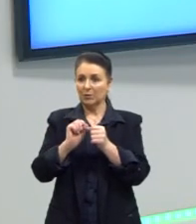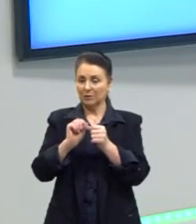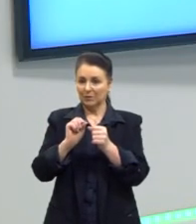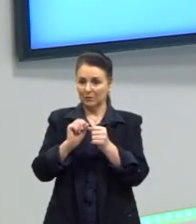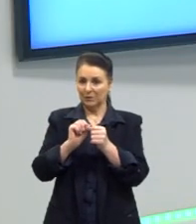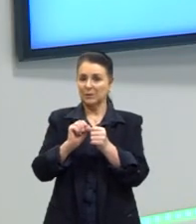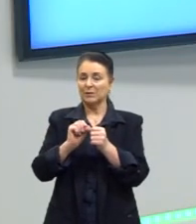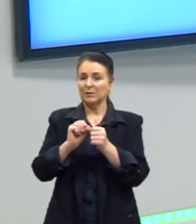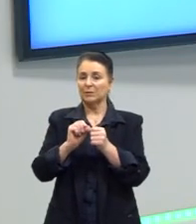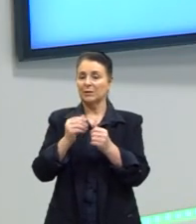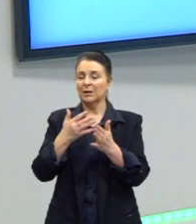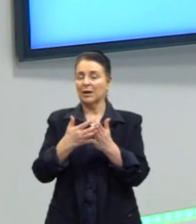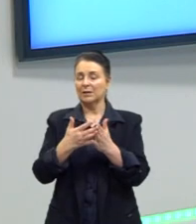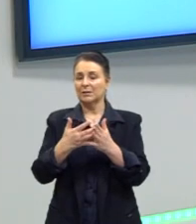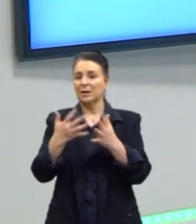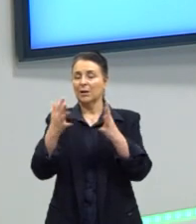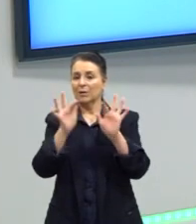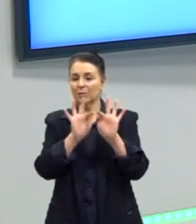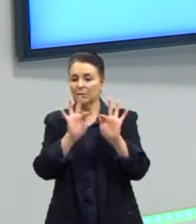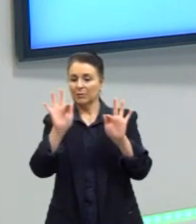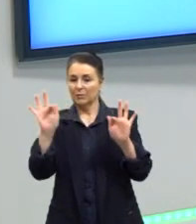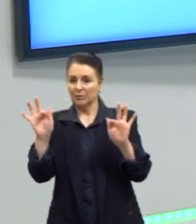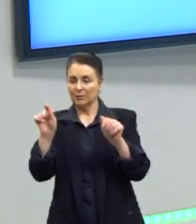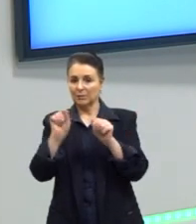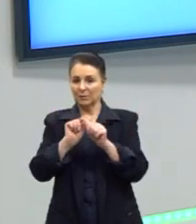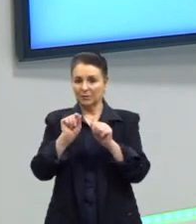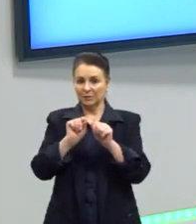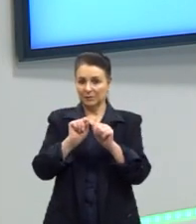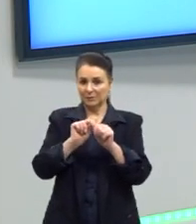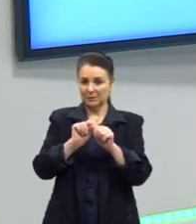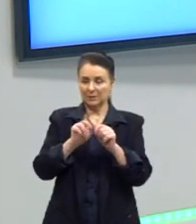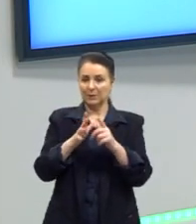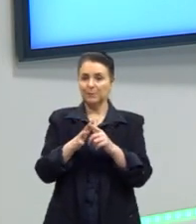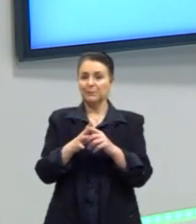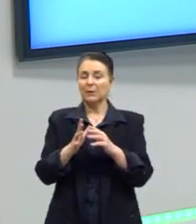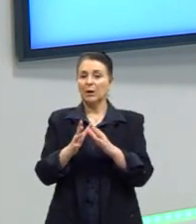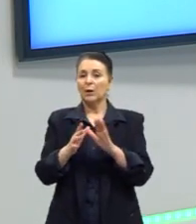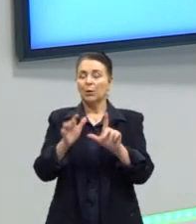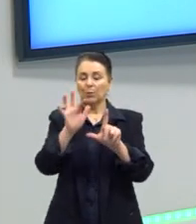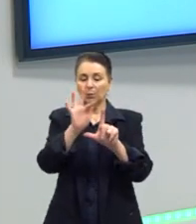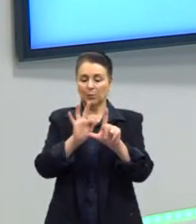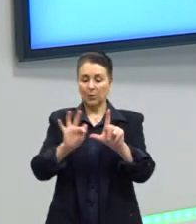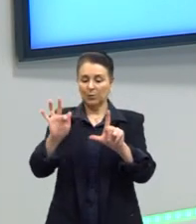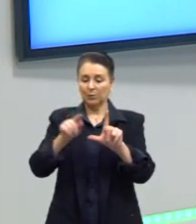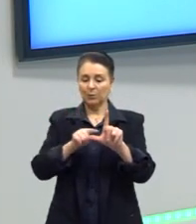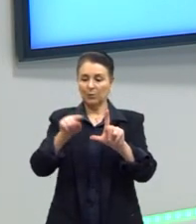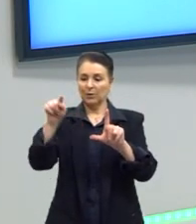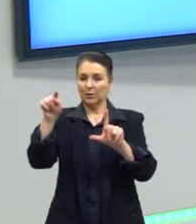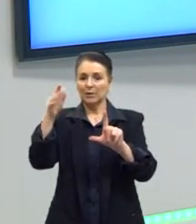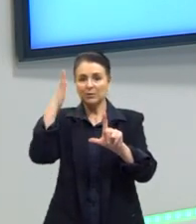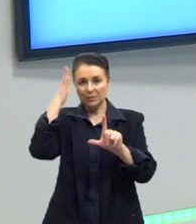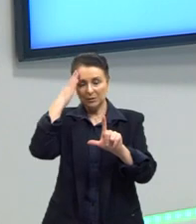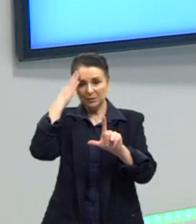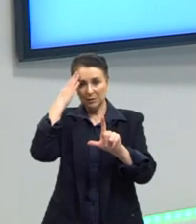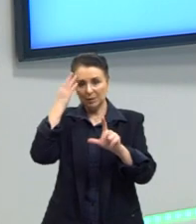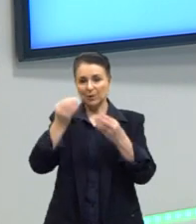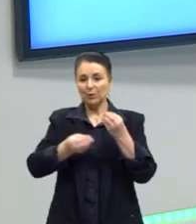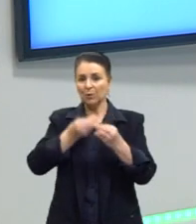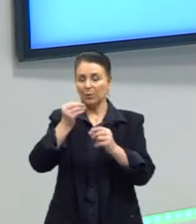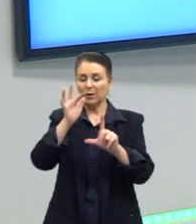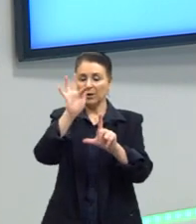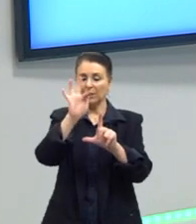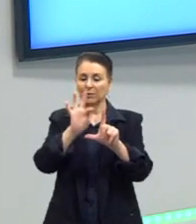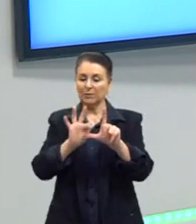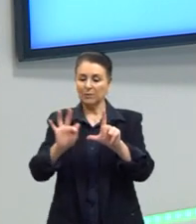as outras funções para traçar o gráfico, mas agora a gente já sabe mais ou menos como é que é o comportamento da nossa função